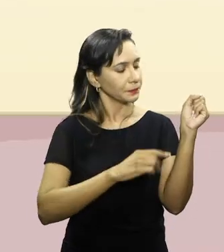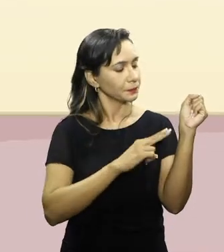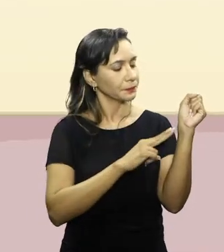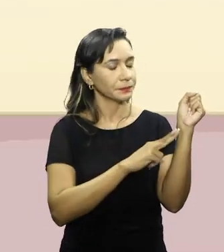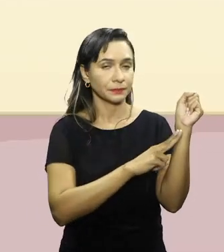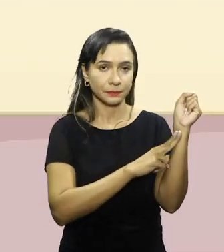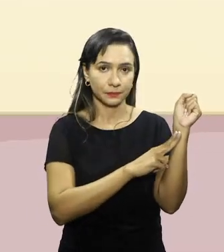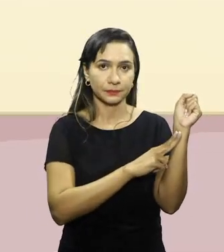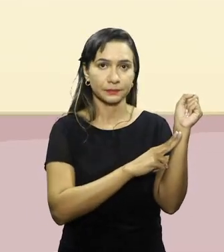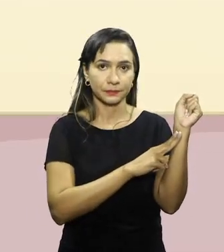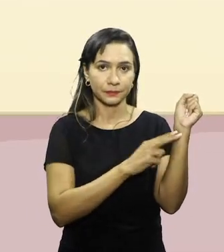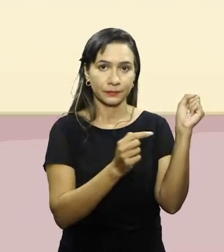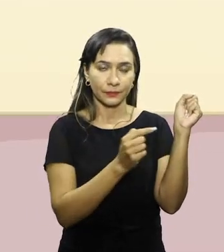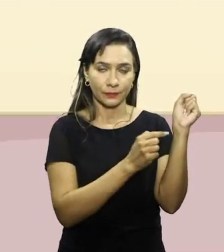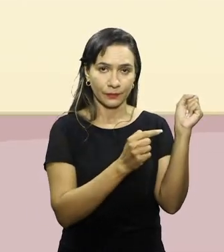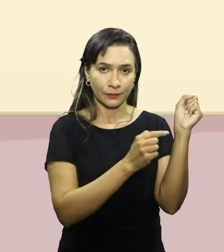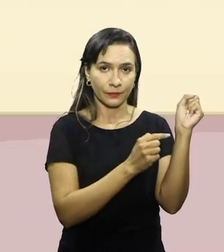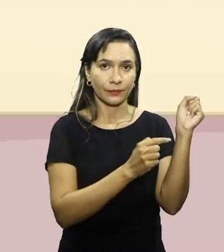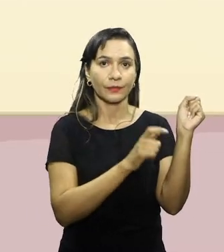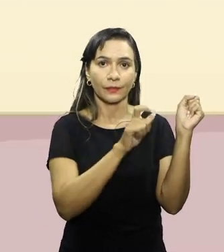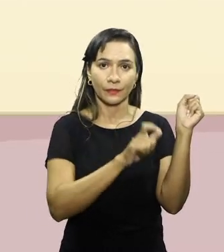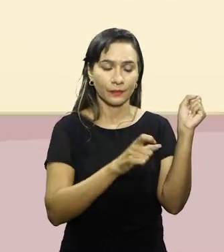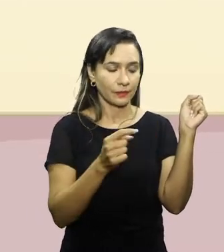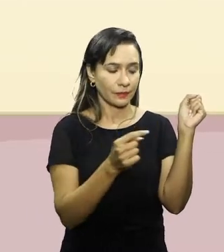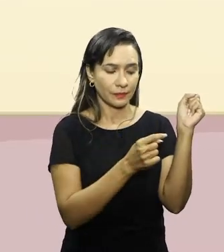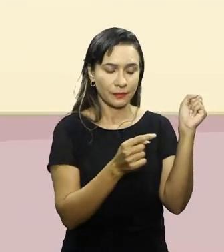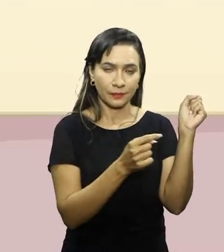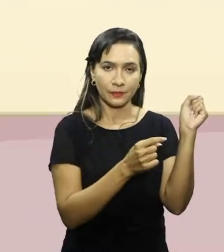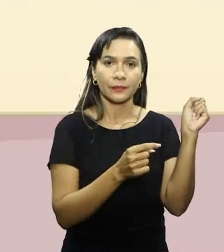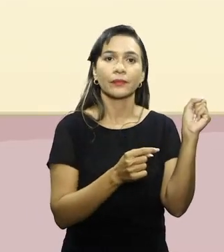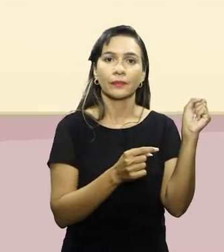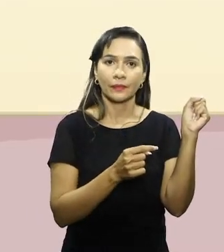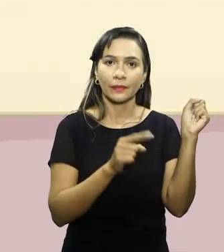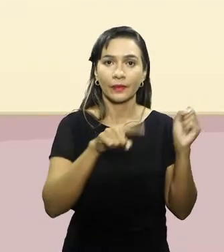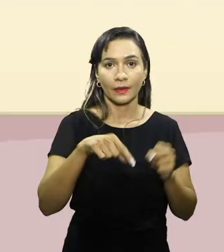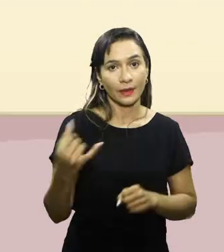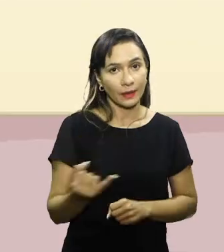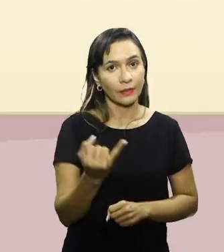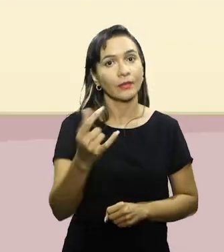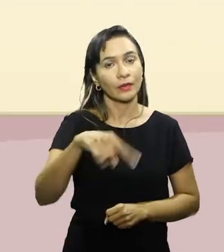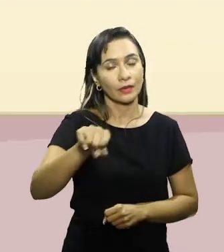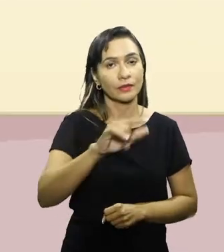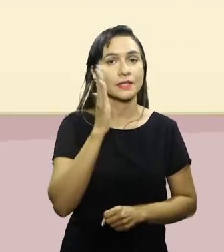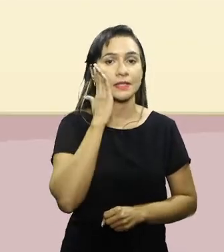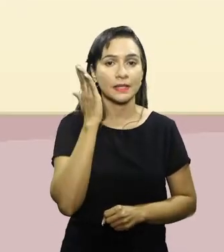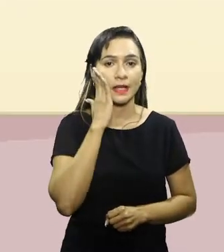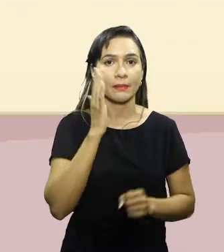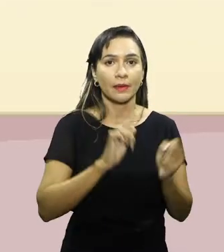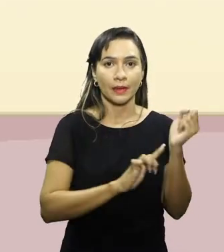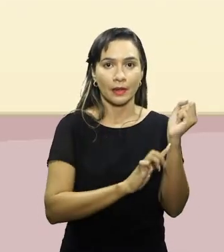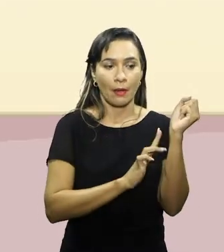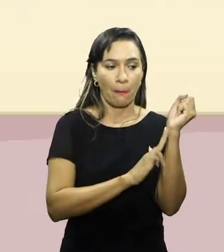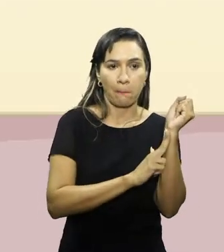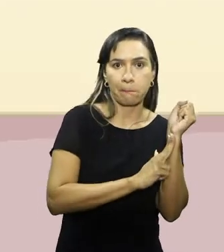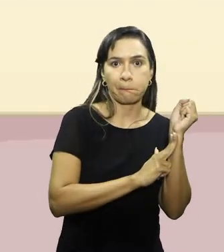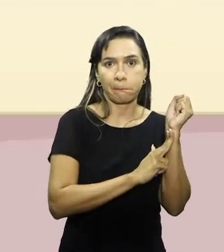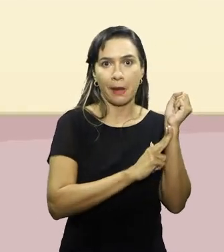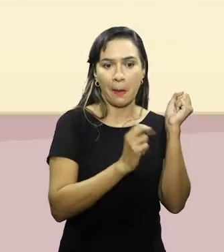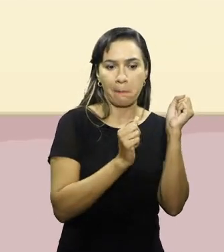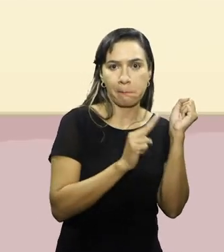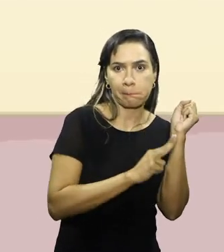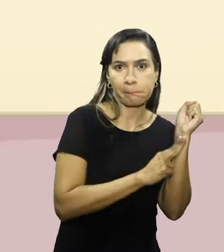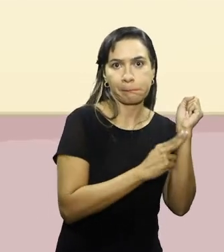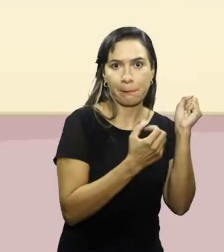dessa artéria, localizada no próximo ao pulso aqui. É importante destacar que essa pressão não deve ser uma pressão forte.